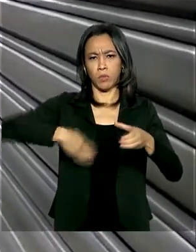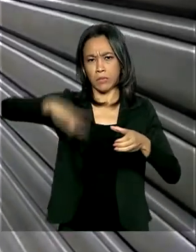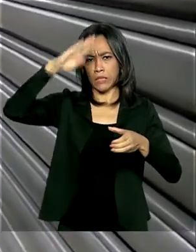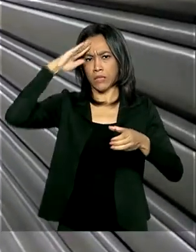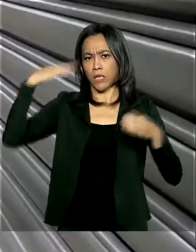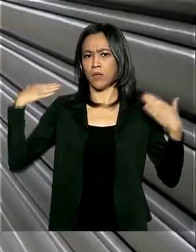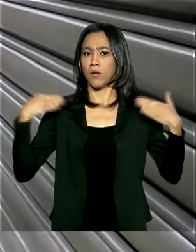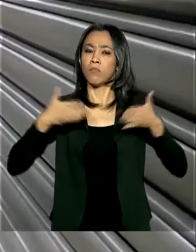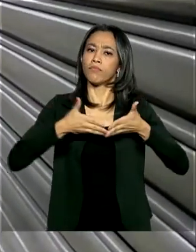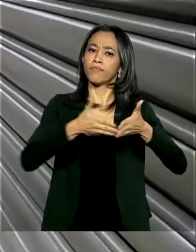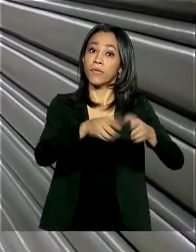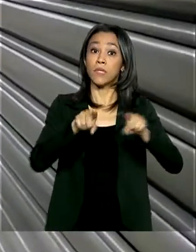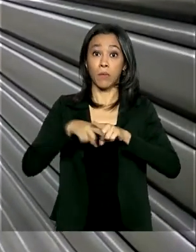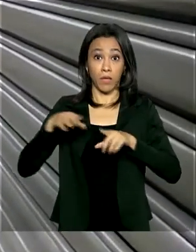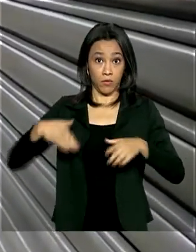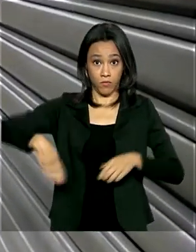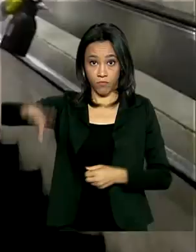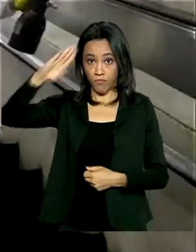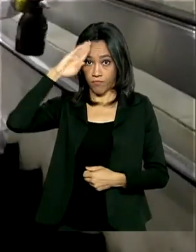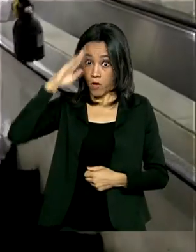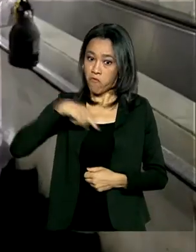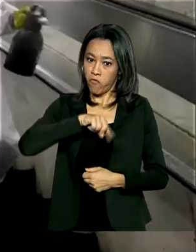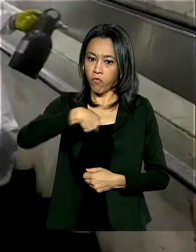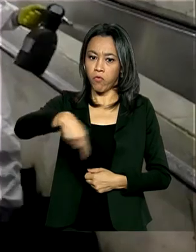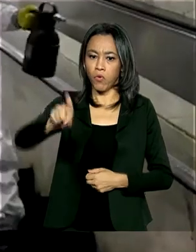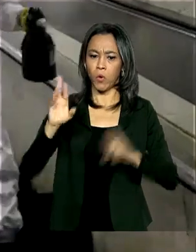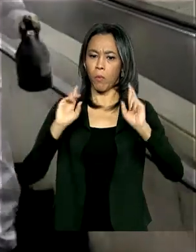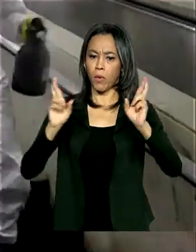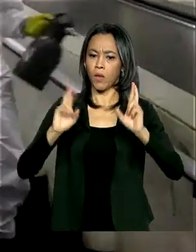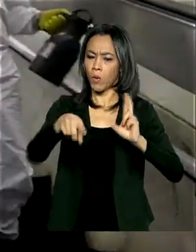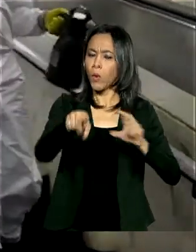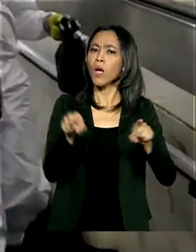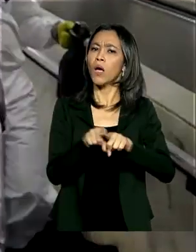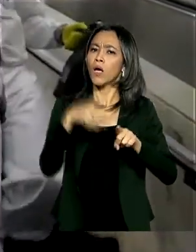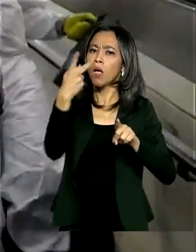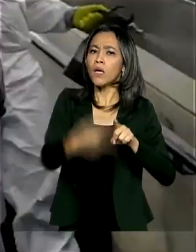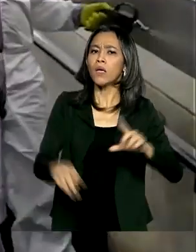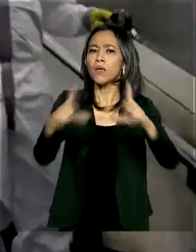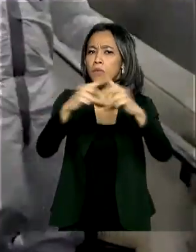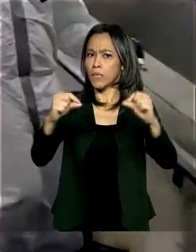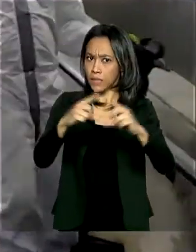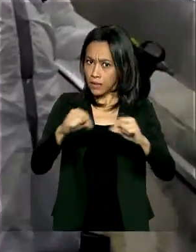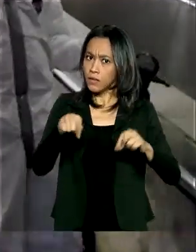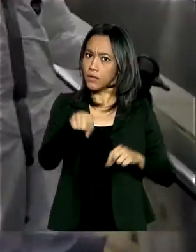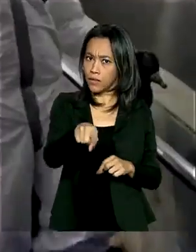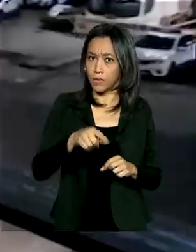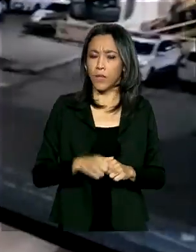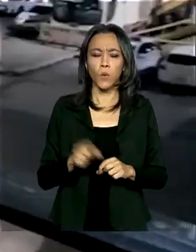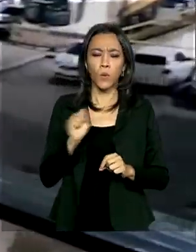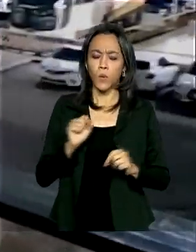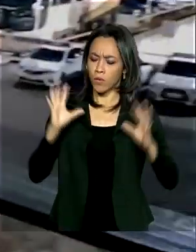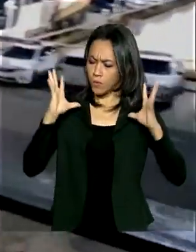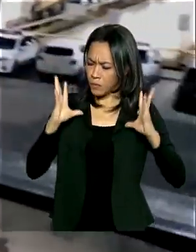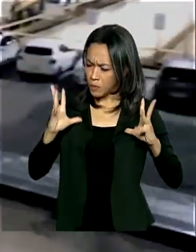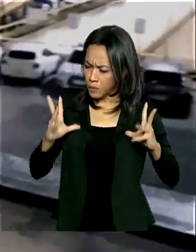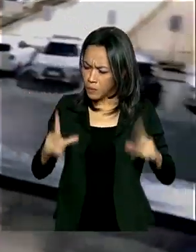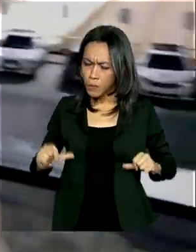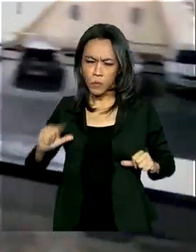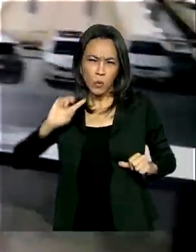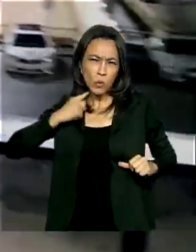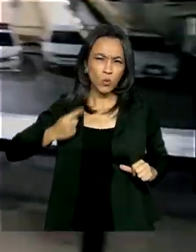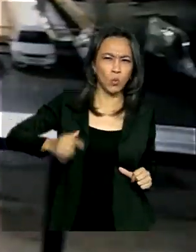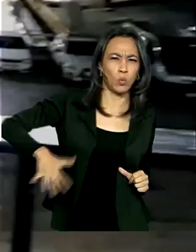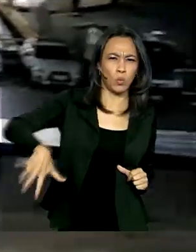Brasileiro estiveram na estação central do metrô e na rodoviária do Plano Piloto, aqui em Brasília. Eles desinfetaram portas,